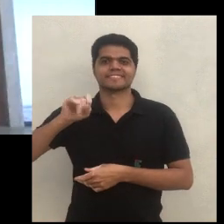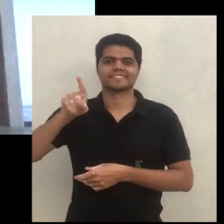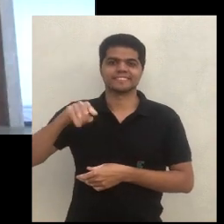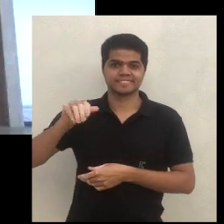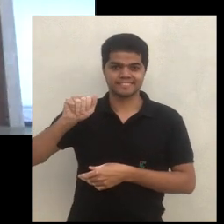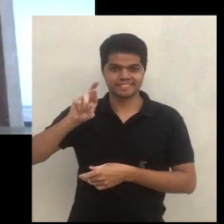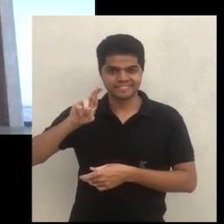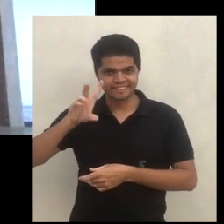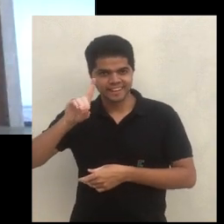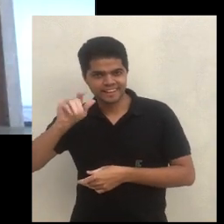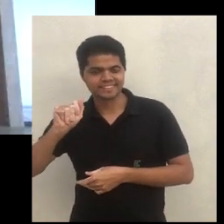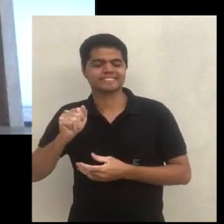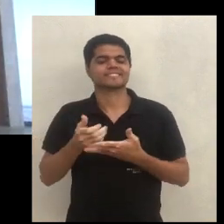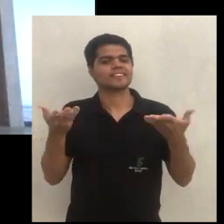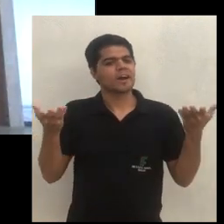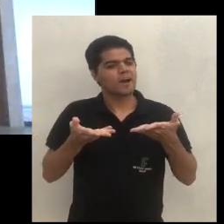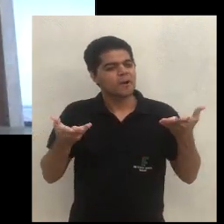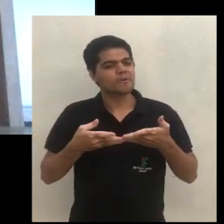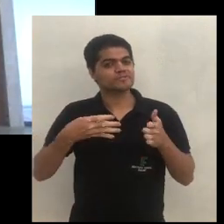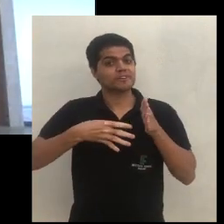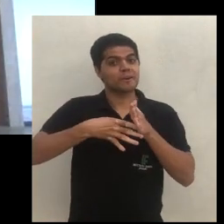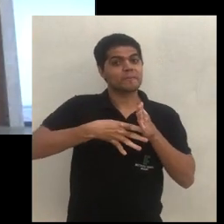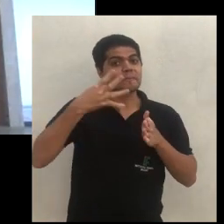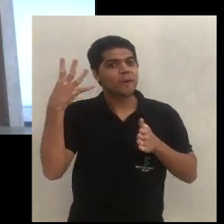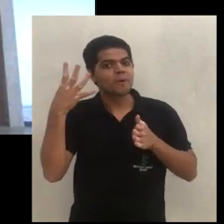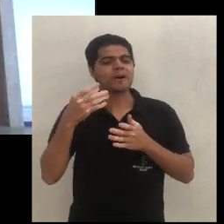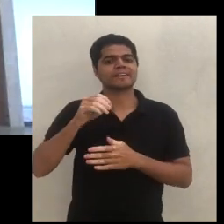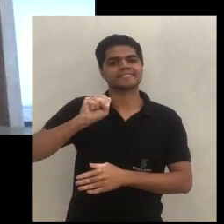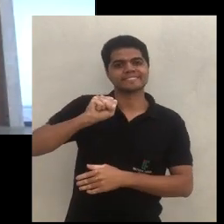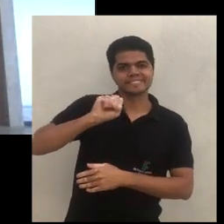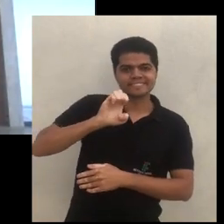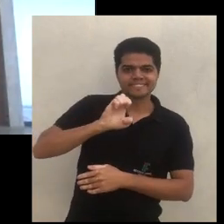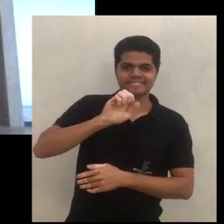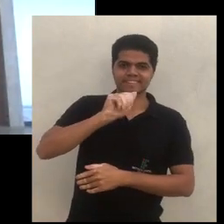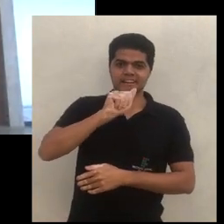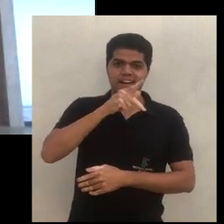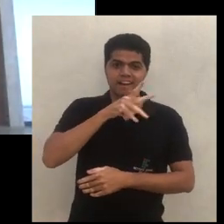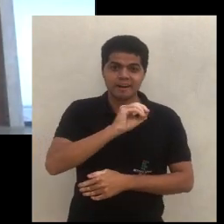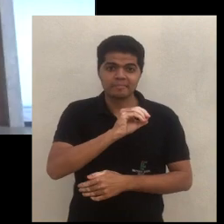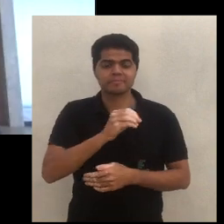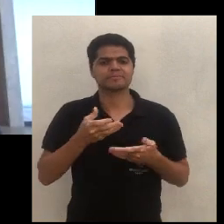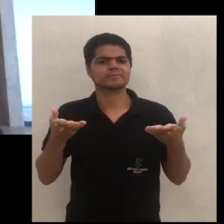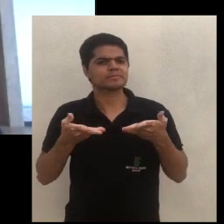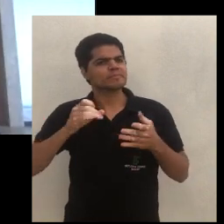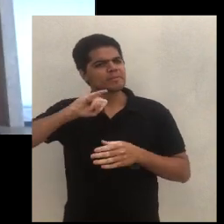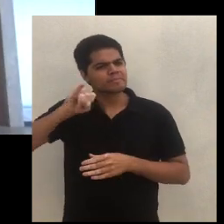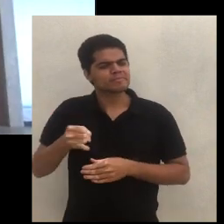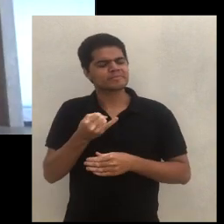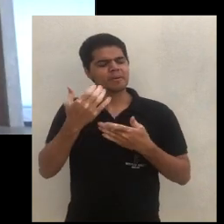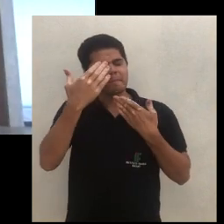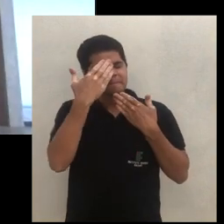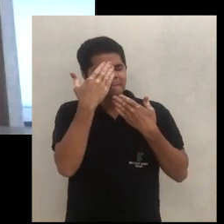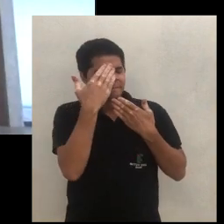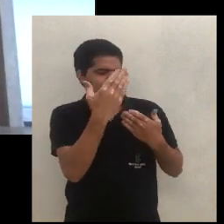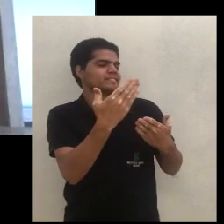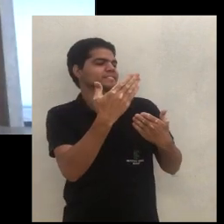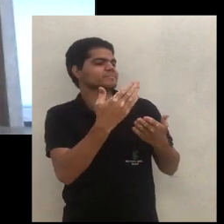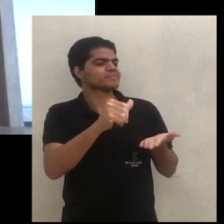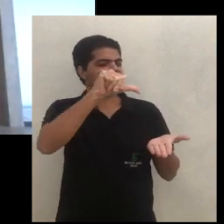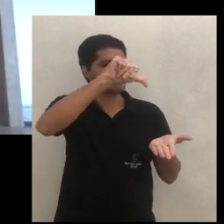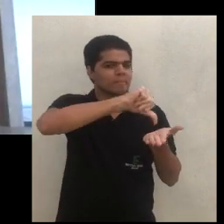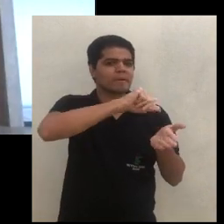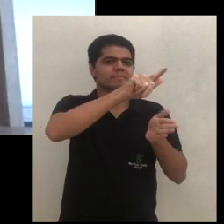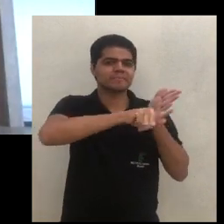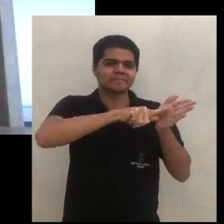a estar participando da 4ª CEAPO e que eu aproveito aqui para benizar a Felizarda ao Campo